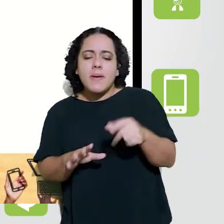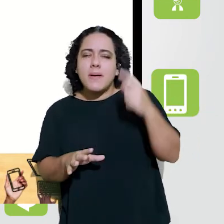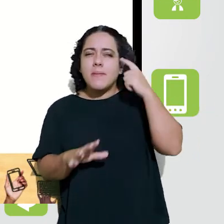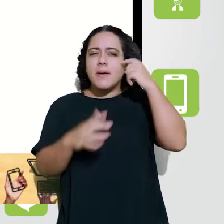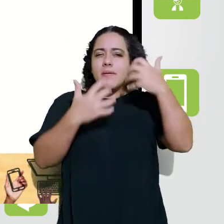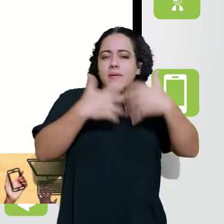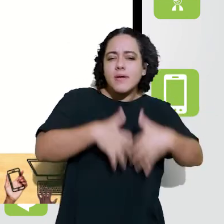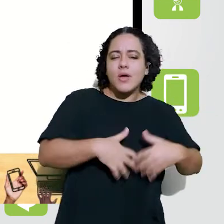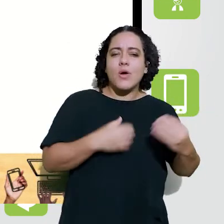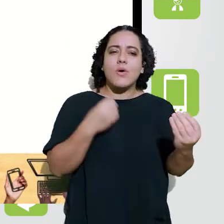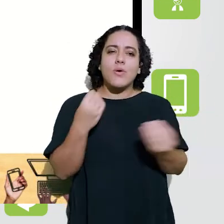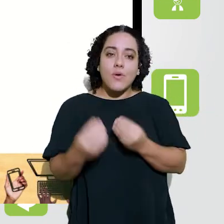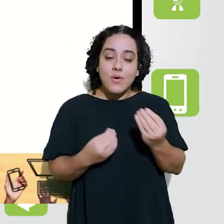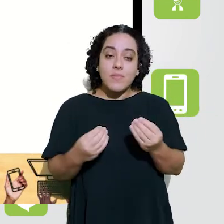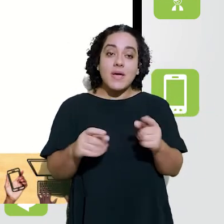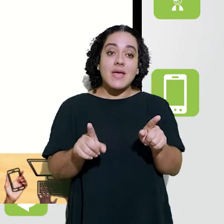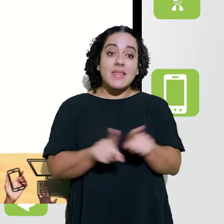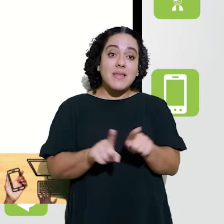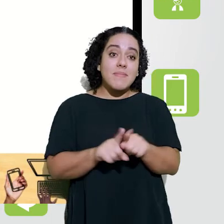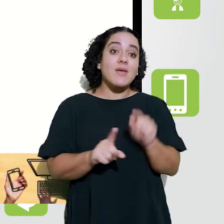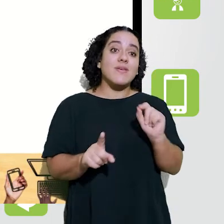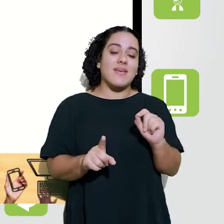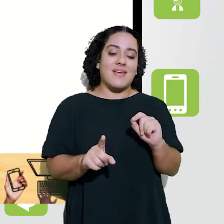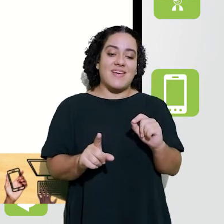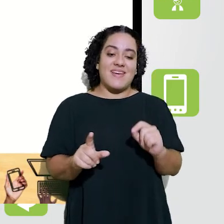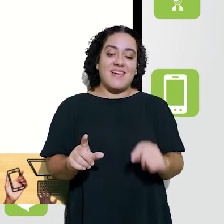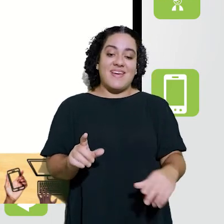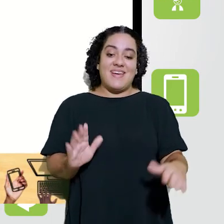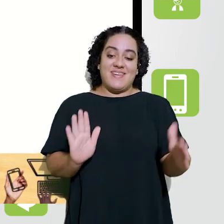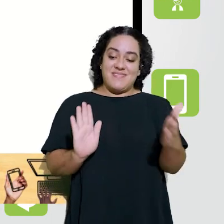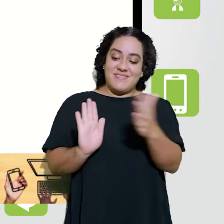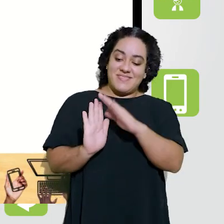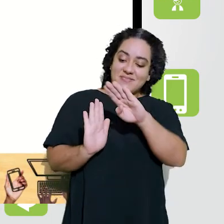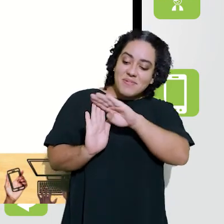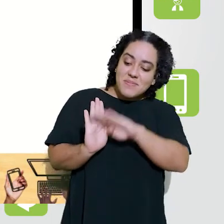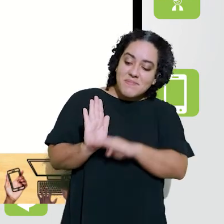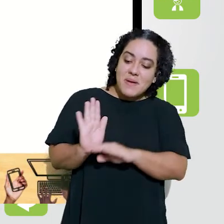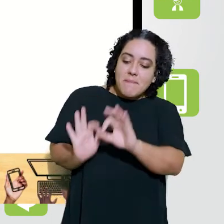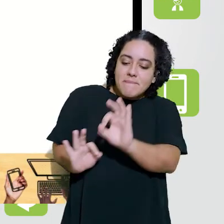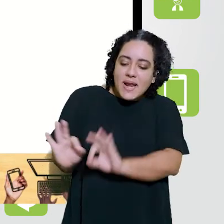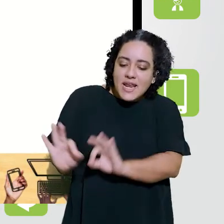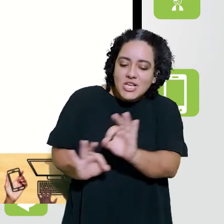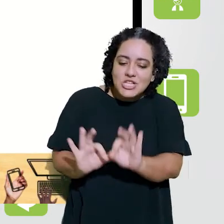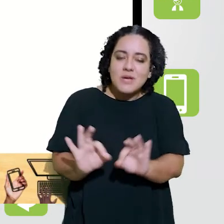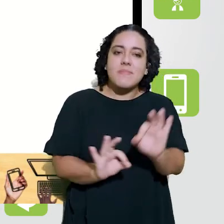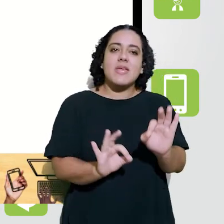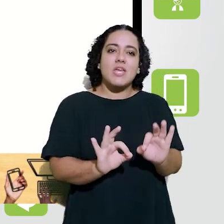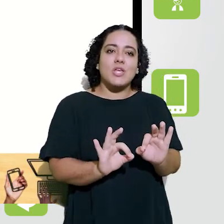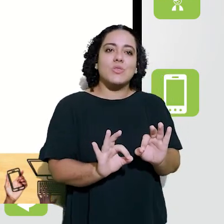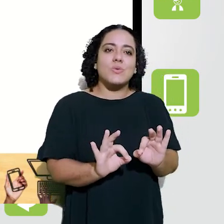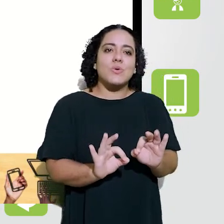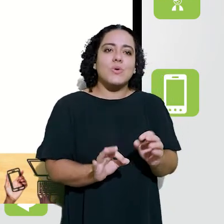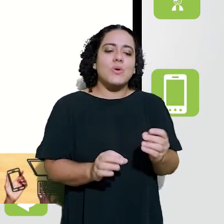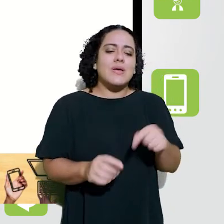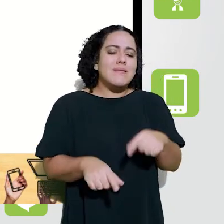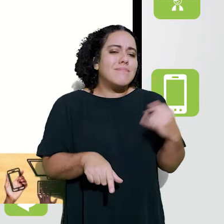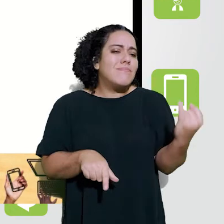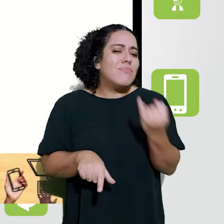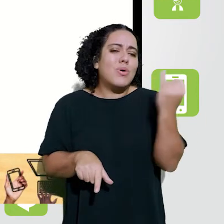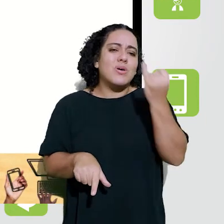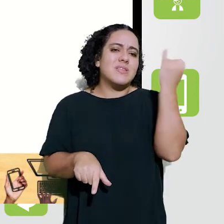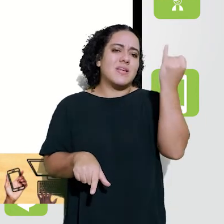sejam sempre renovados, sejam sempre revisitados, né? Estejam na pauta do dia, estejam no topo do nosso